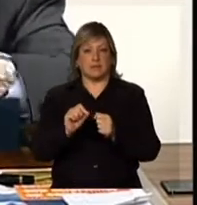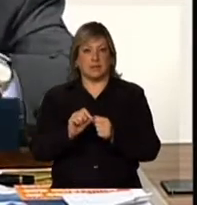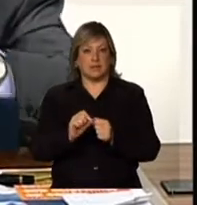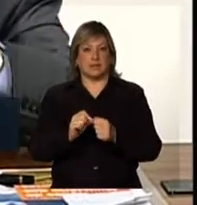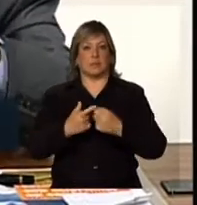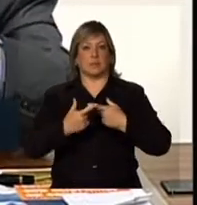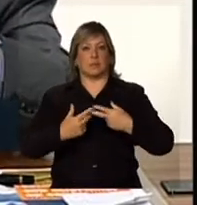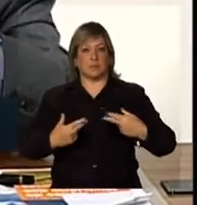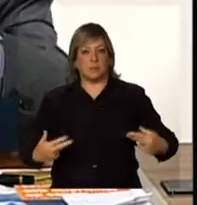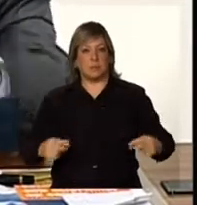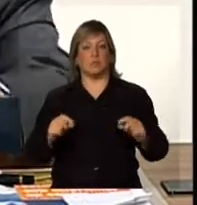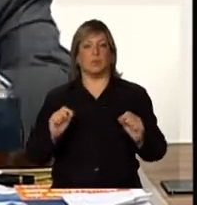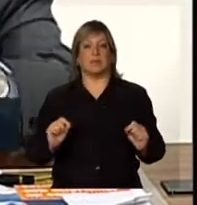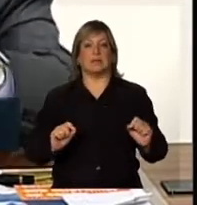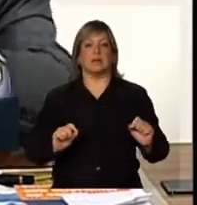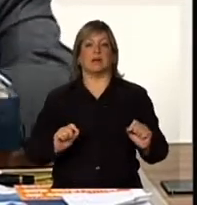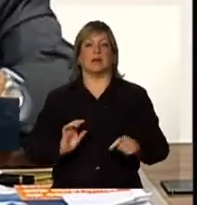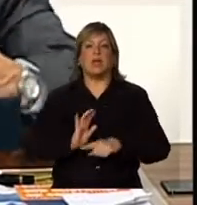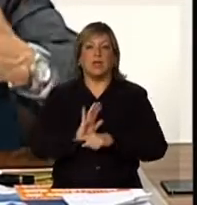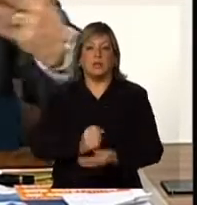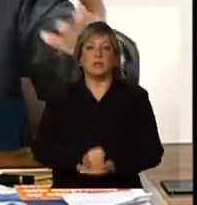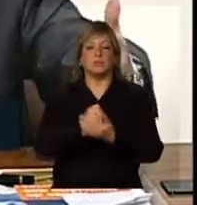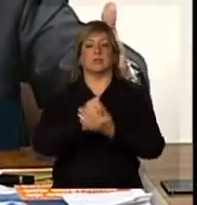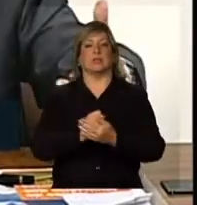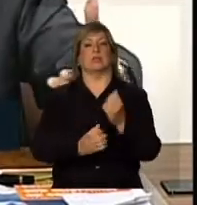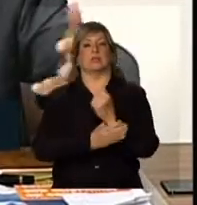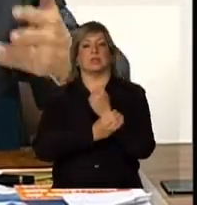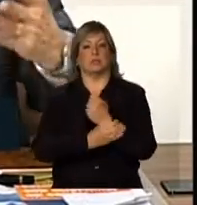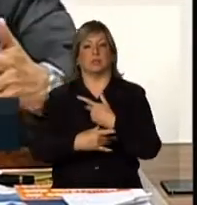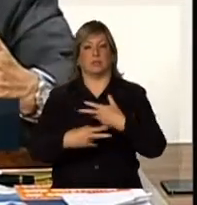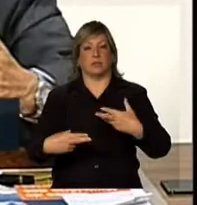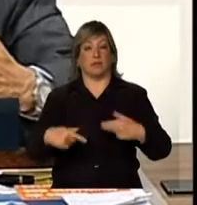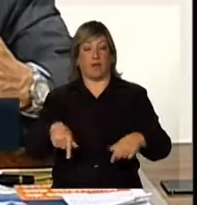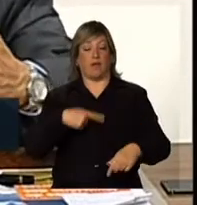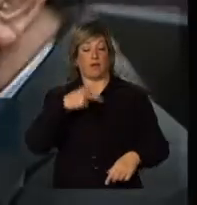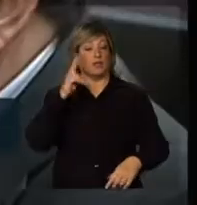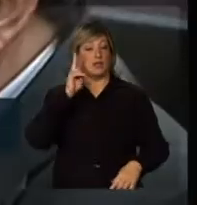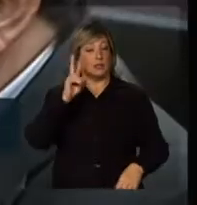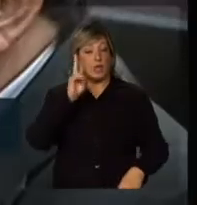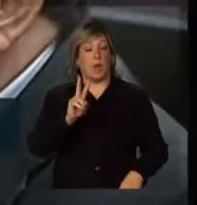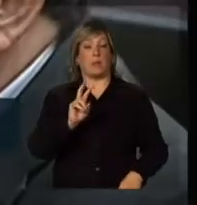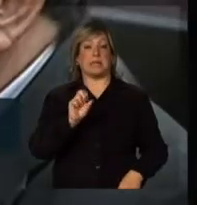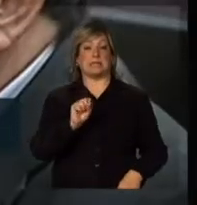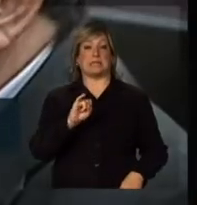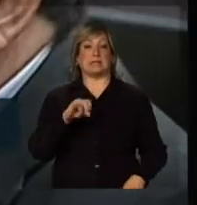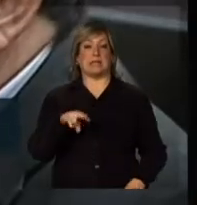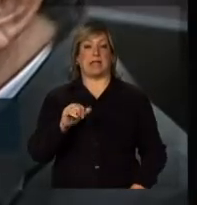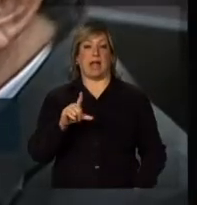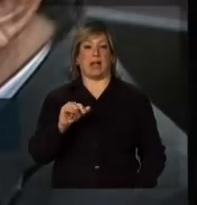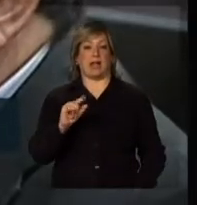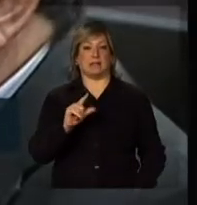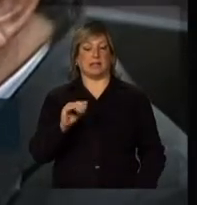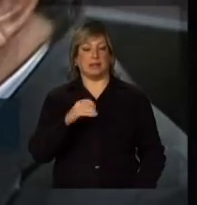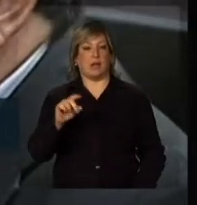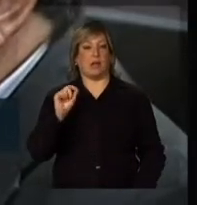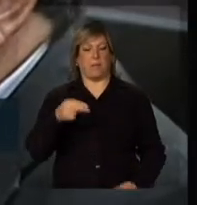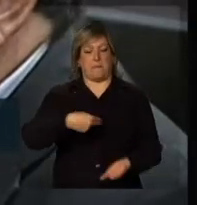dispositivos que trabalham a favor da segurança. E aqui estou falando de sinalização, reforçar a sinalização,